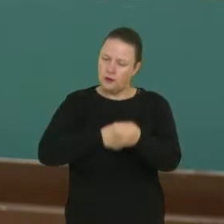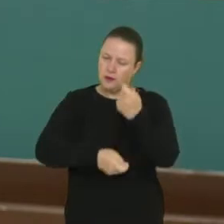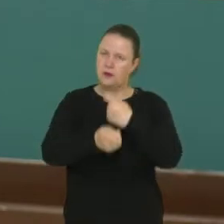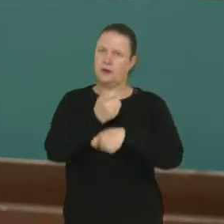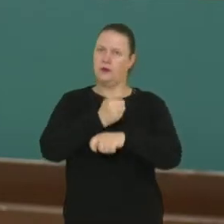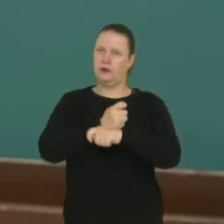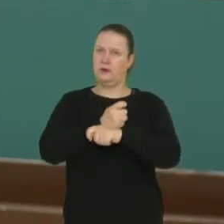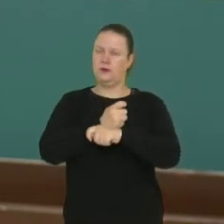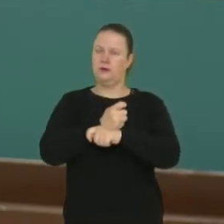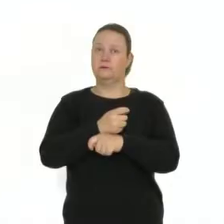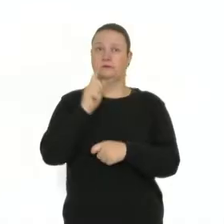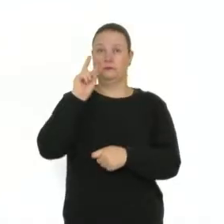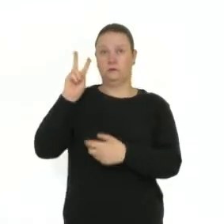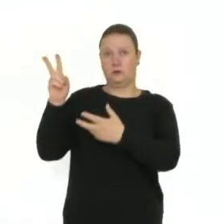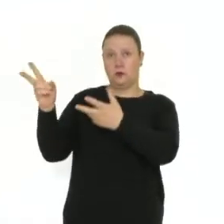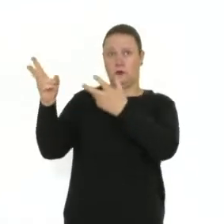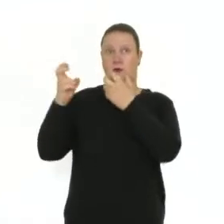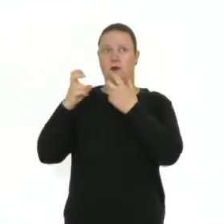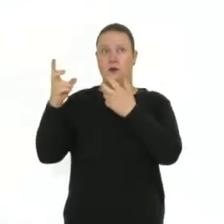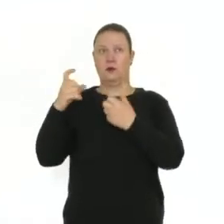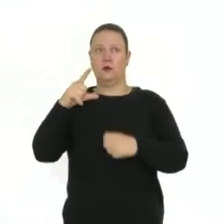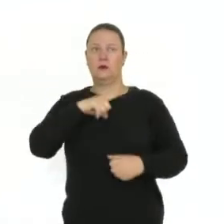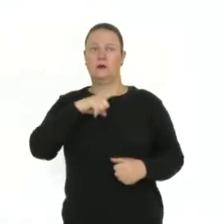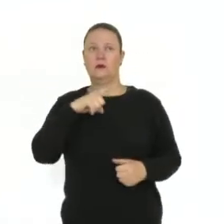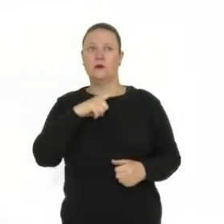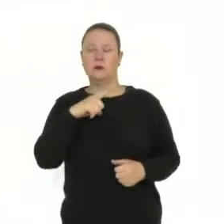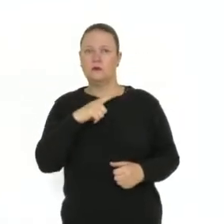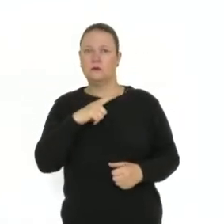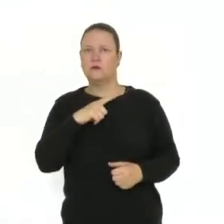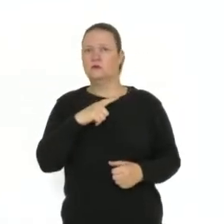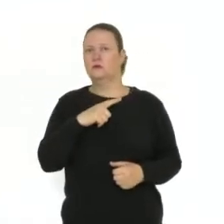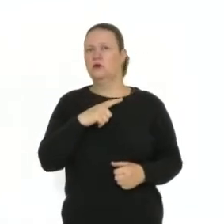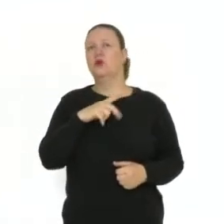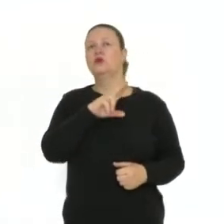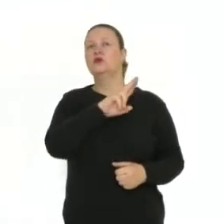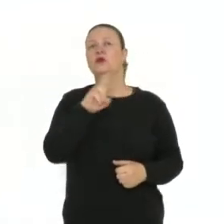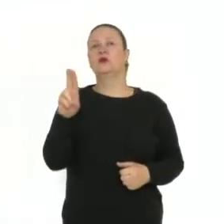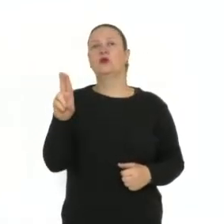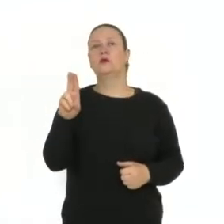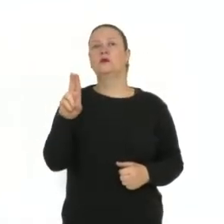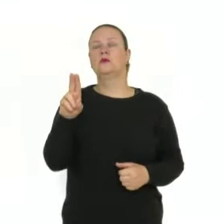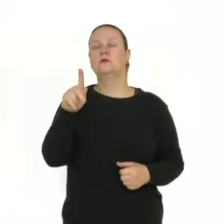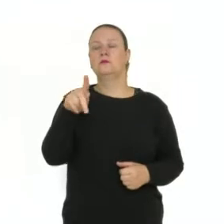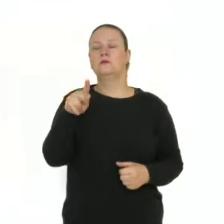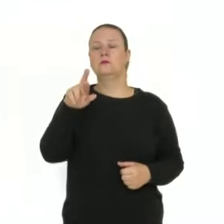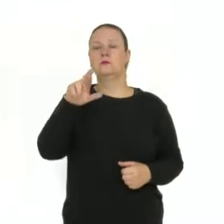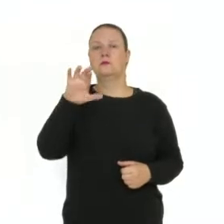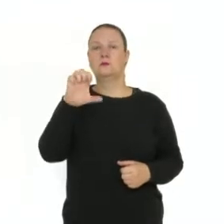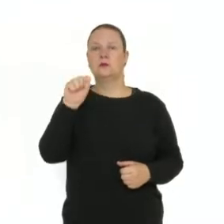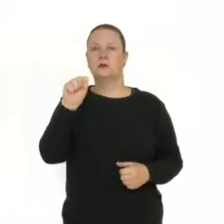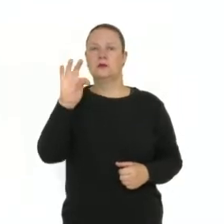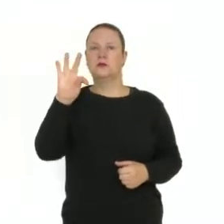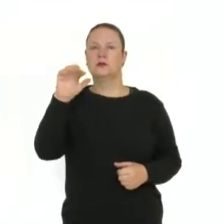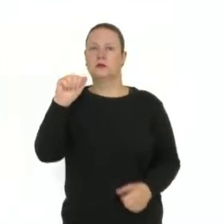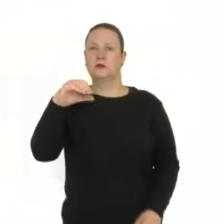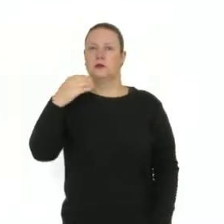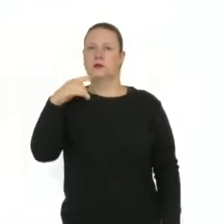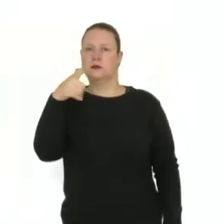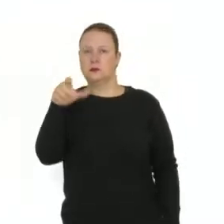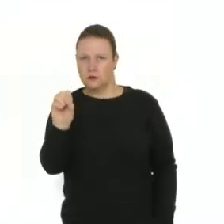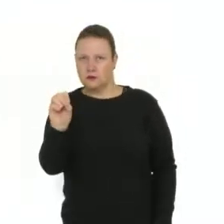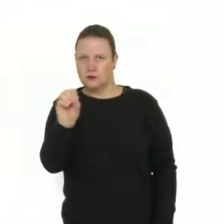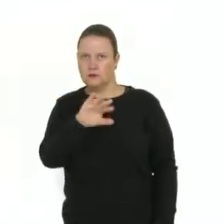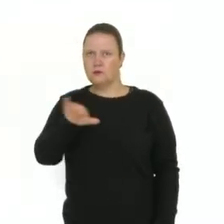você que dentro da prestação de serviço, conforme o próprio nome está dizendo, nós temos vários profissionais,